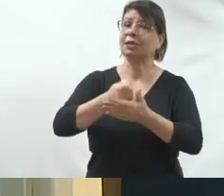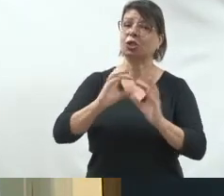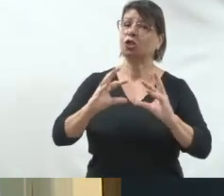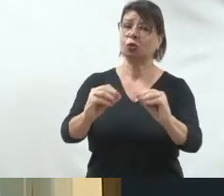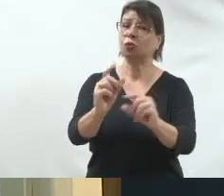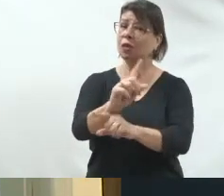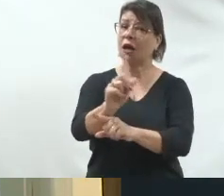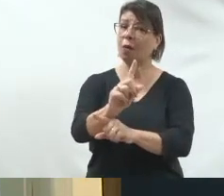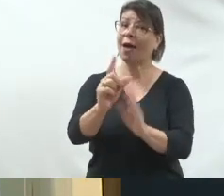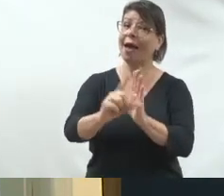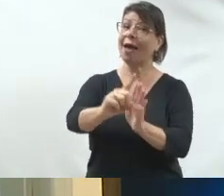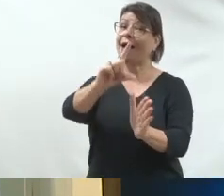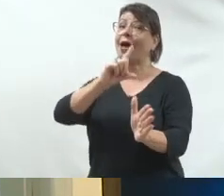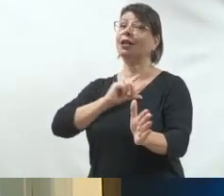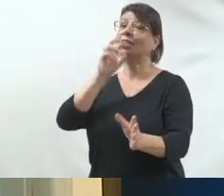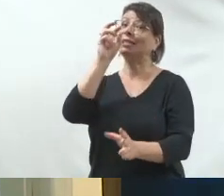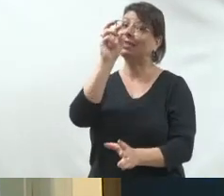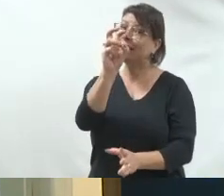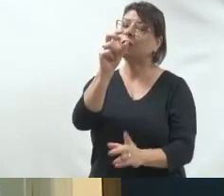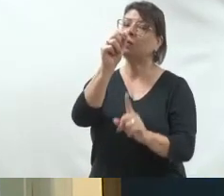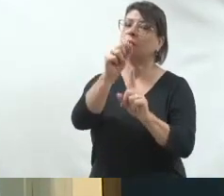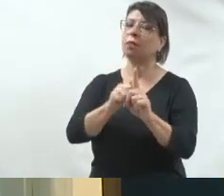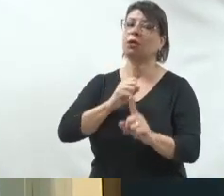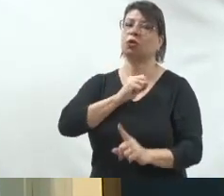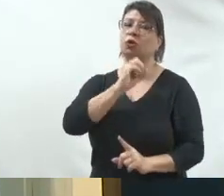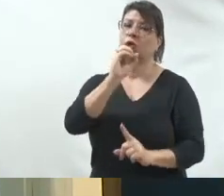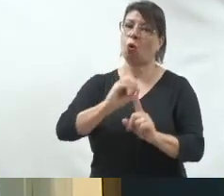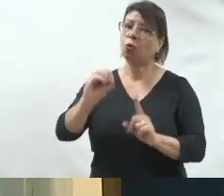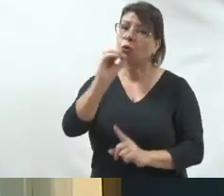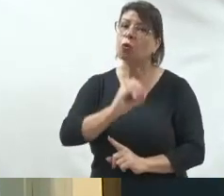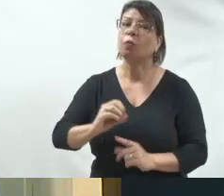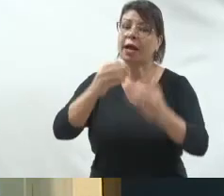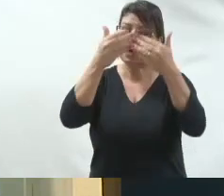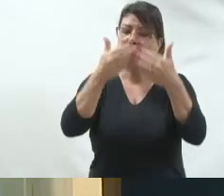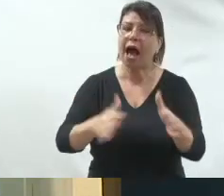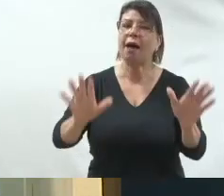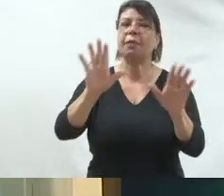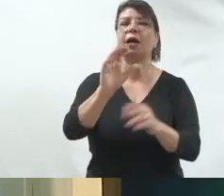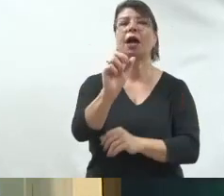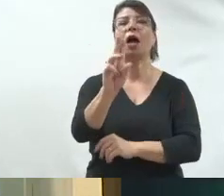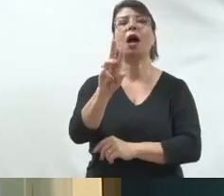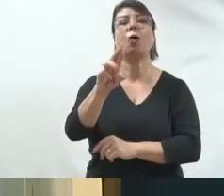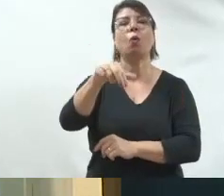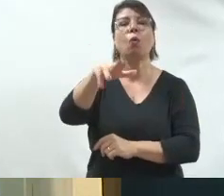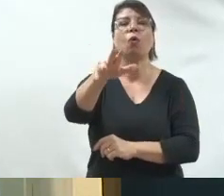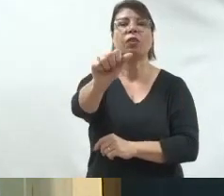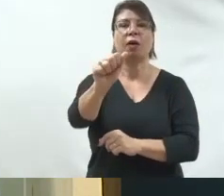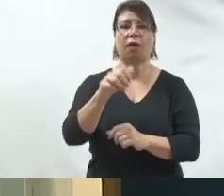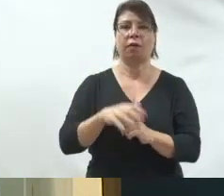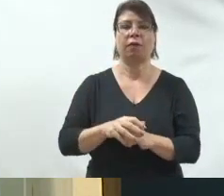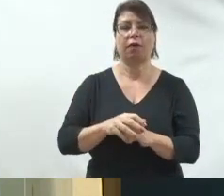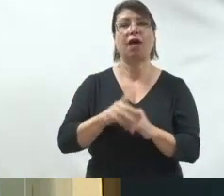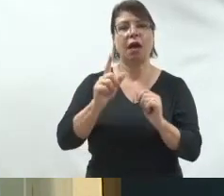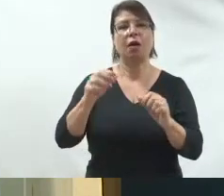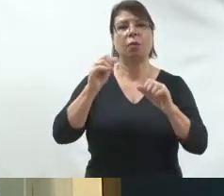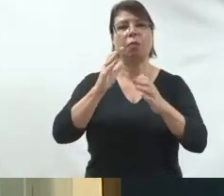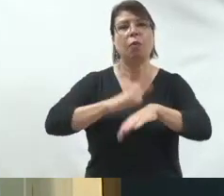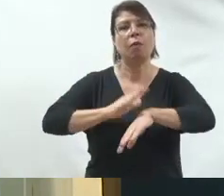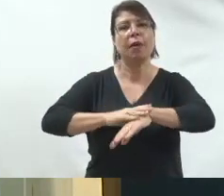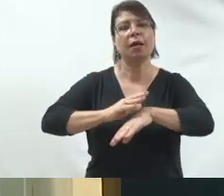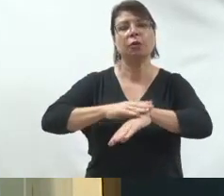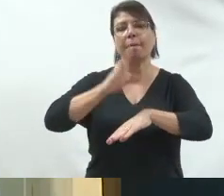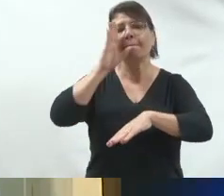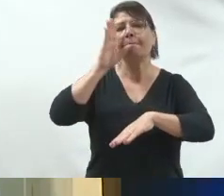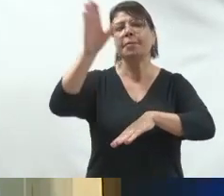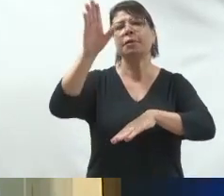vocês vai ser o dia 6 de outubro, é o dia que abre a urna, é o domingo onde a gente vai abrir as urnas e é o ápice da sua campanha. É